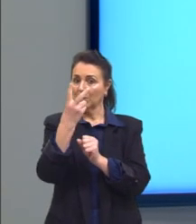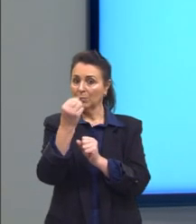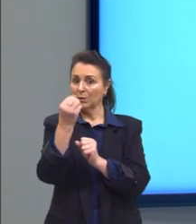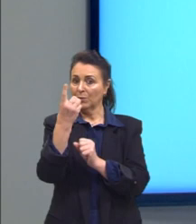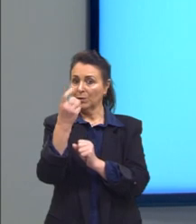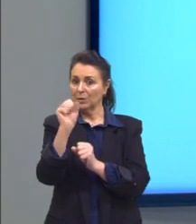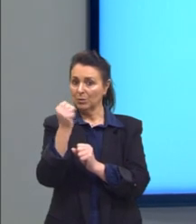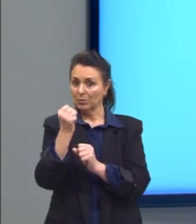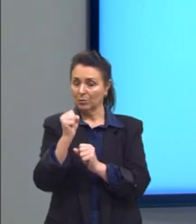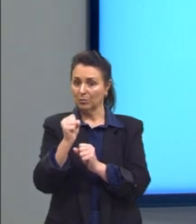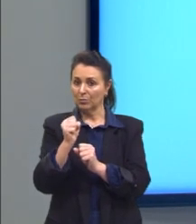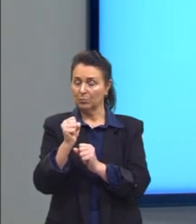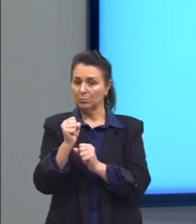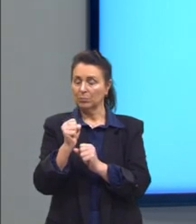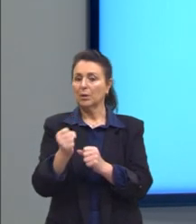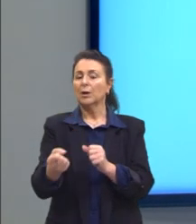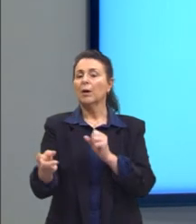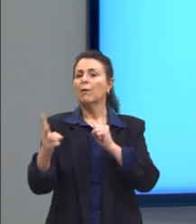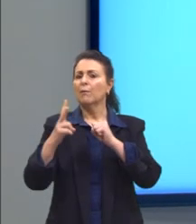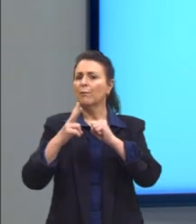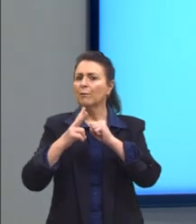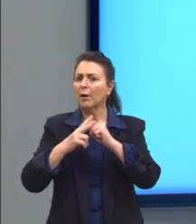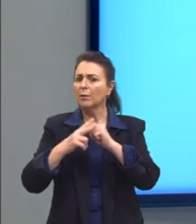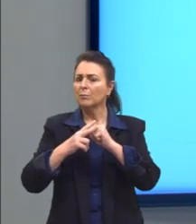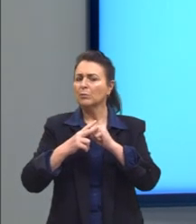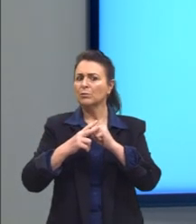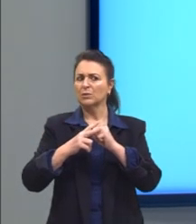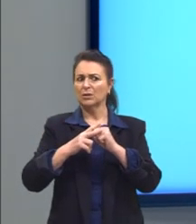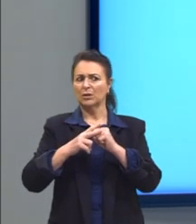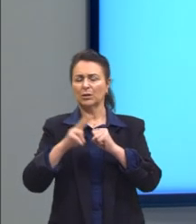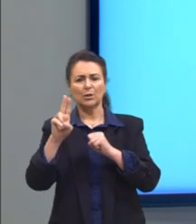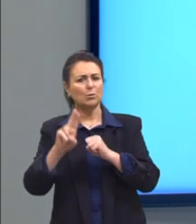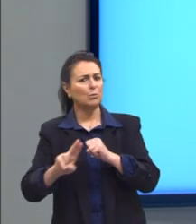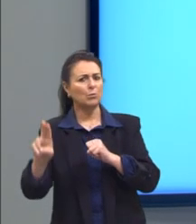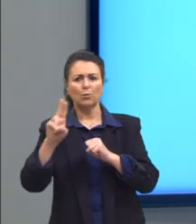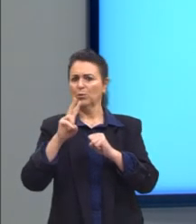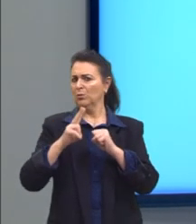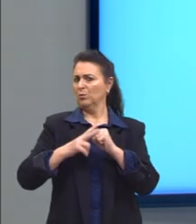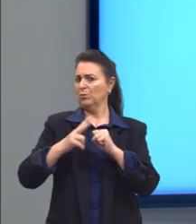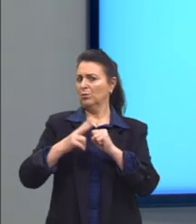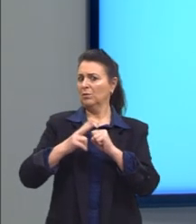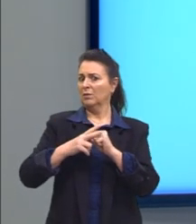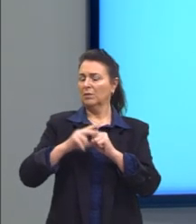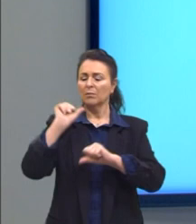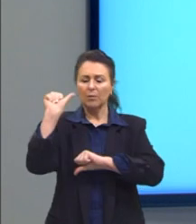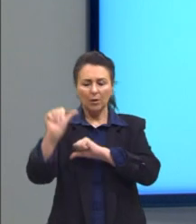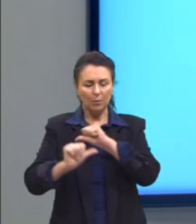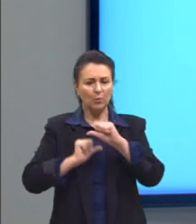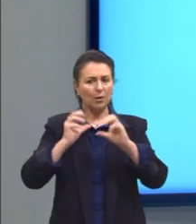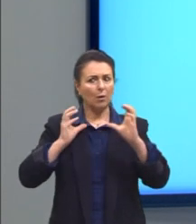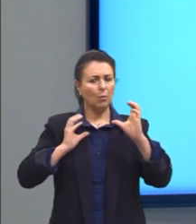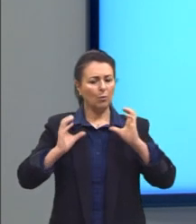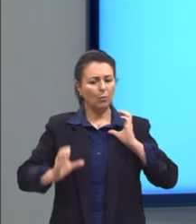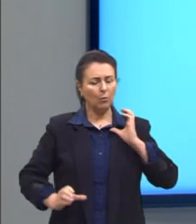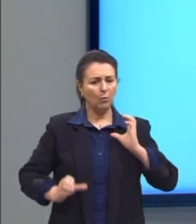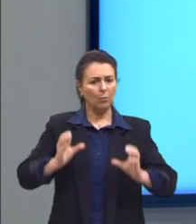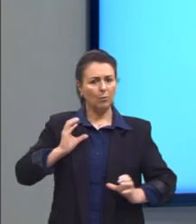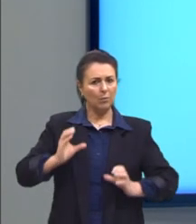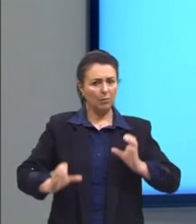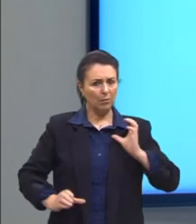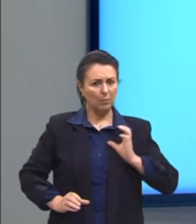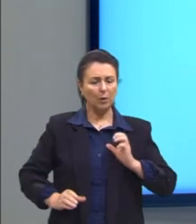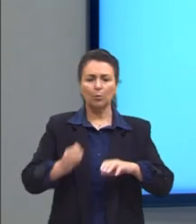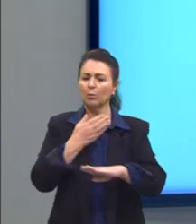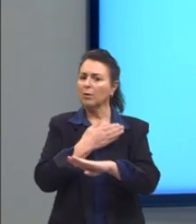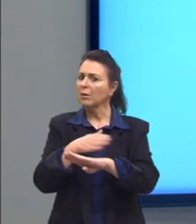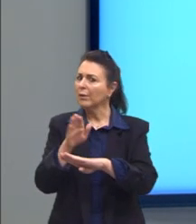Recursos verbais e não verbais para mudar comportamentos e hábitos. A